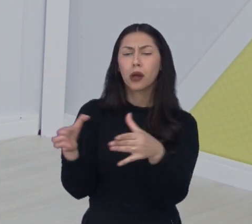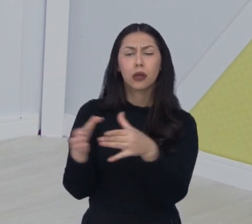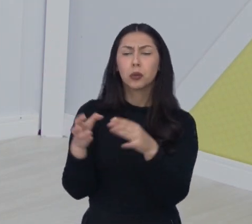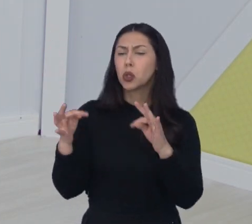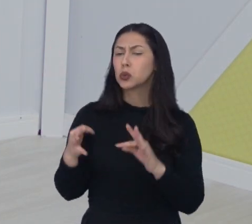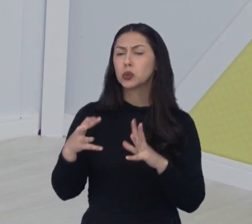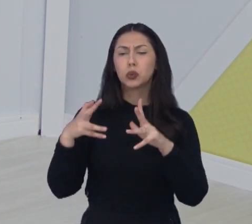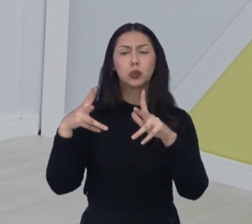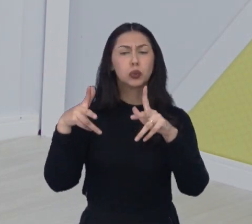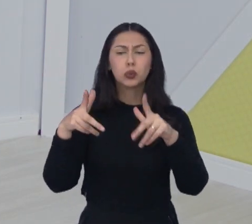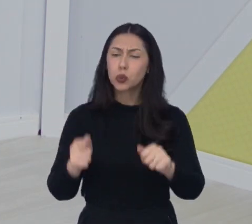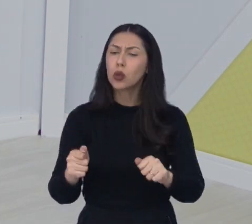do time masculino de futebol.